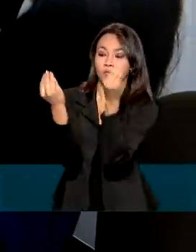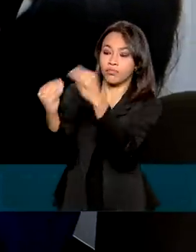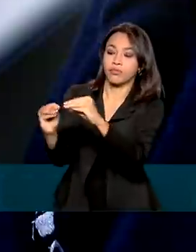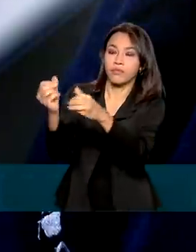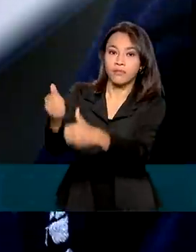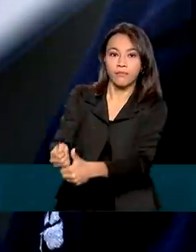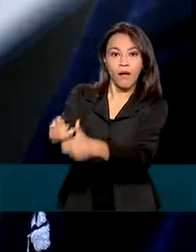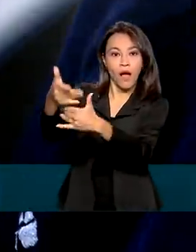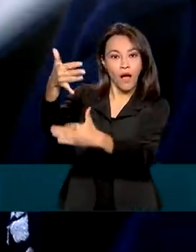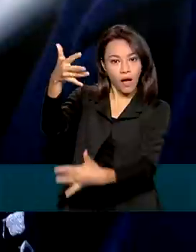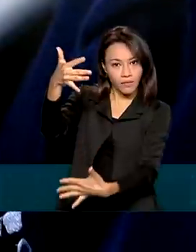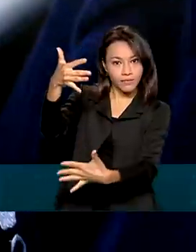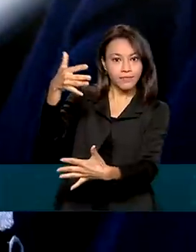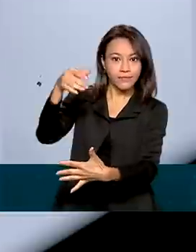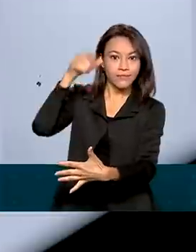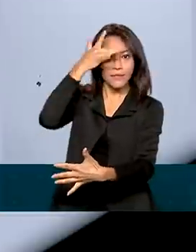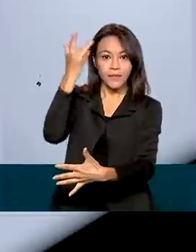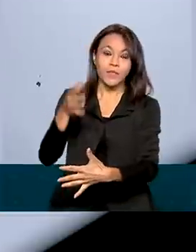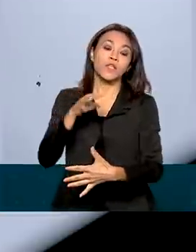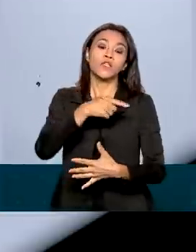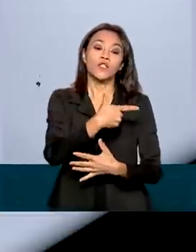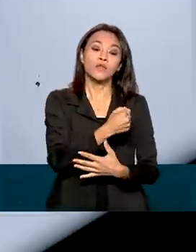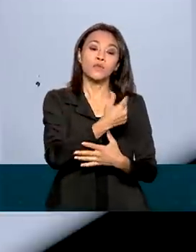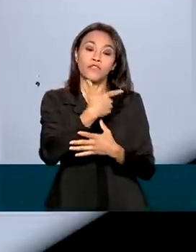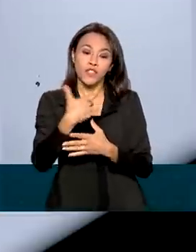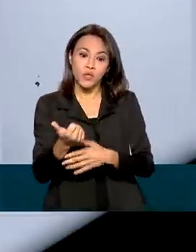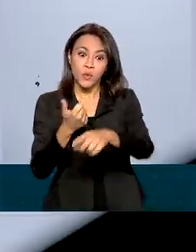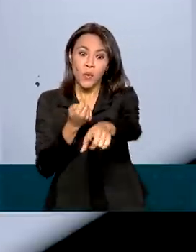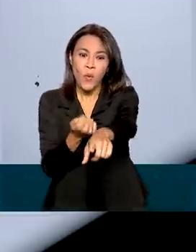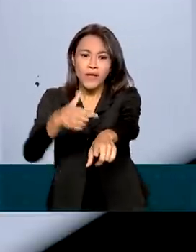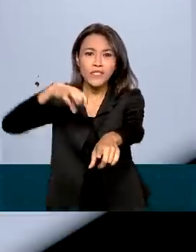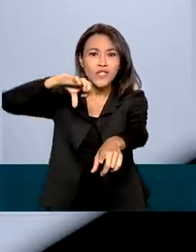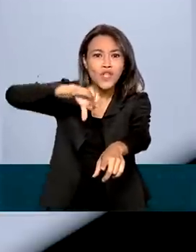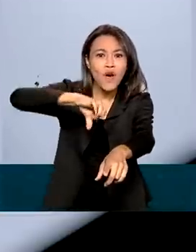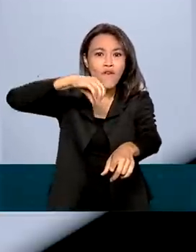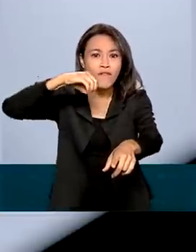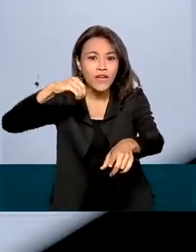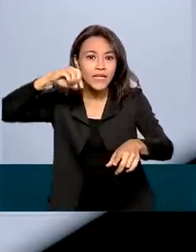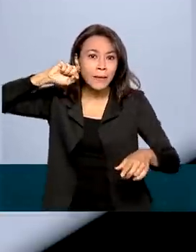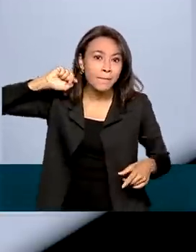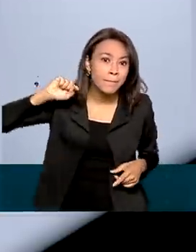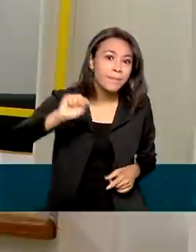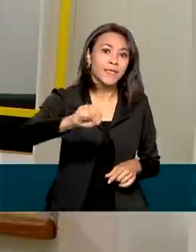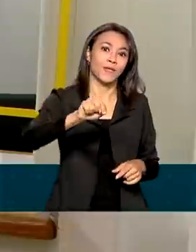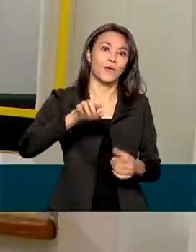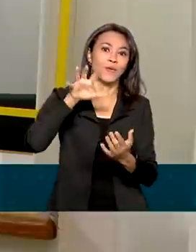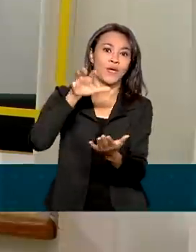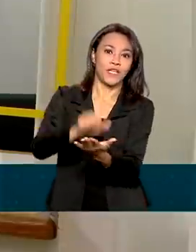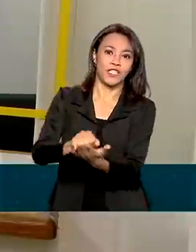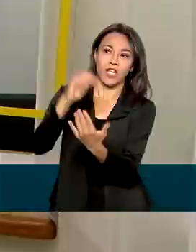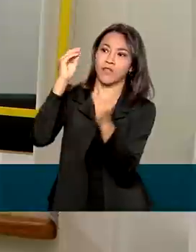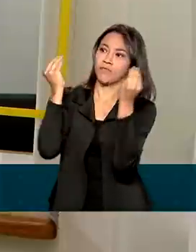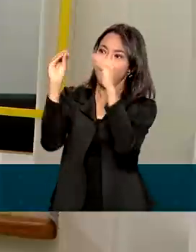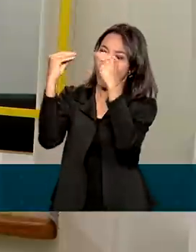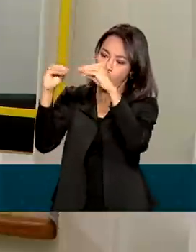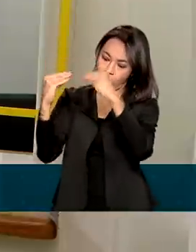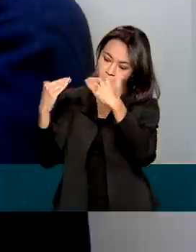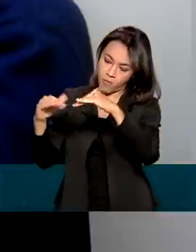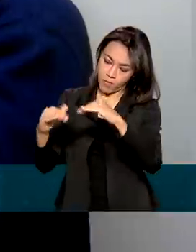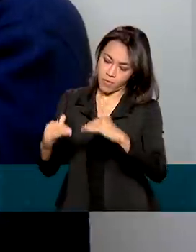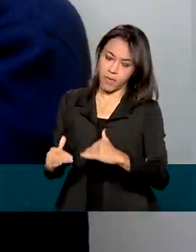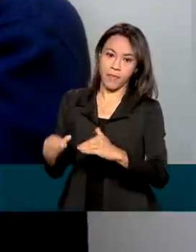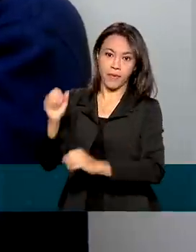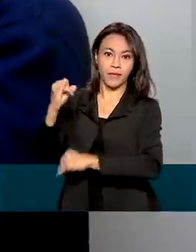site. Só em 2021, quase 90 mil documentos foram catalogados e disponibilizados pelos Correios.